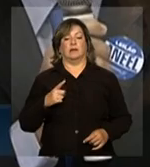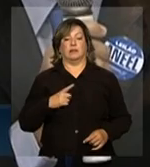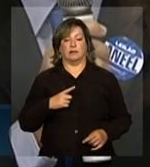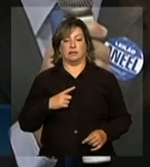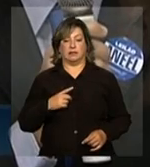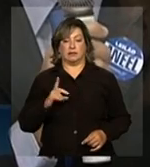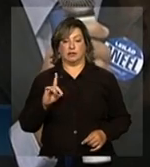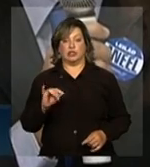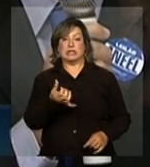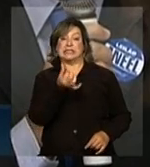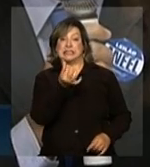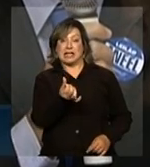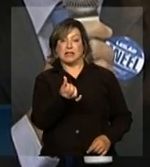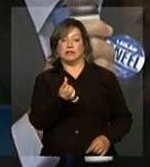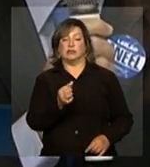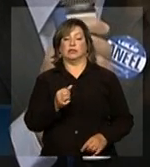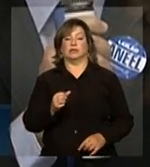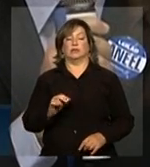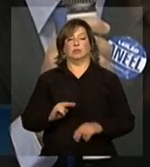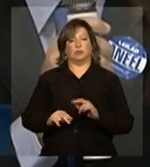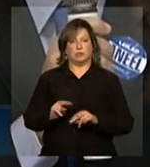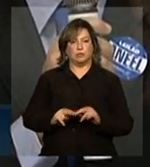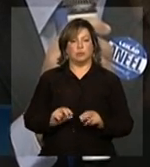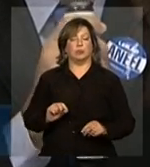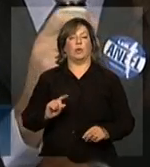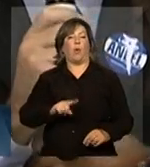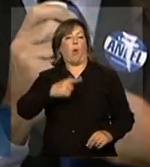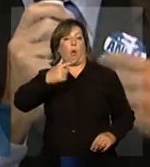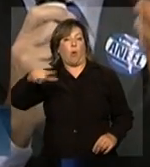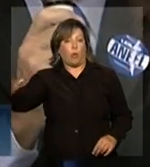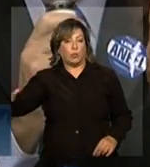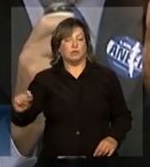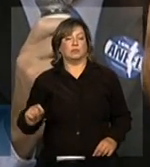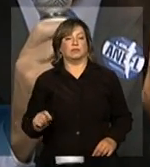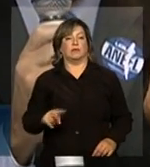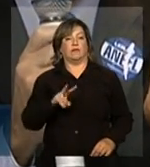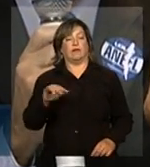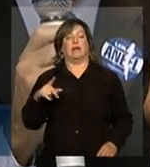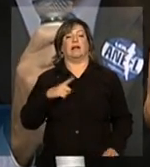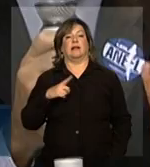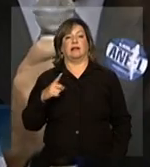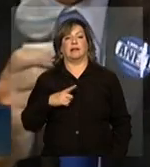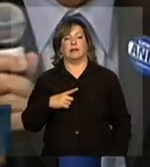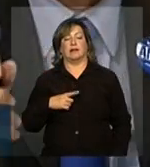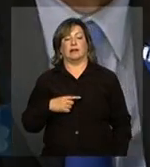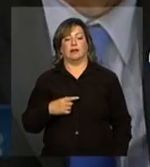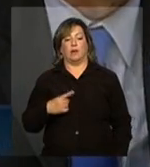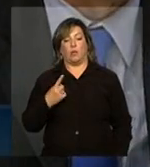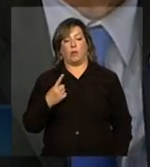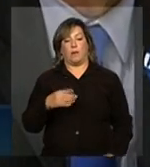no dia 6 de junho. Os demais leilões vão ter mais um A-3.